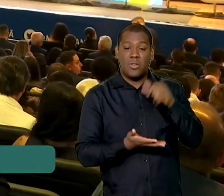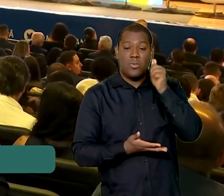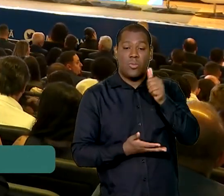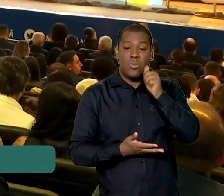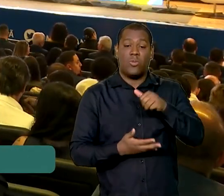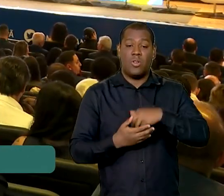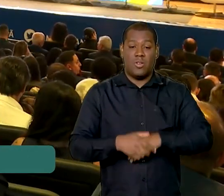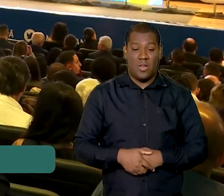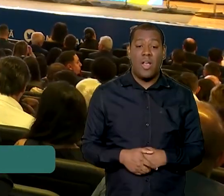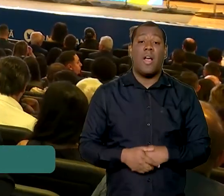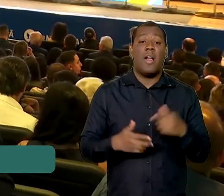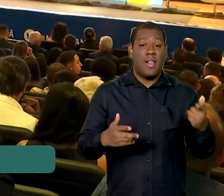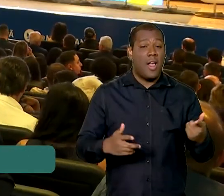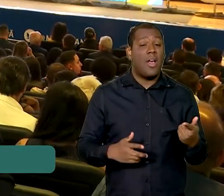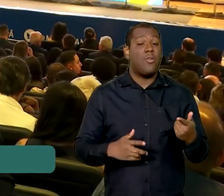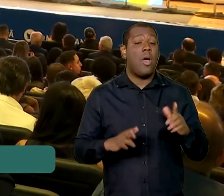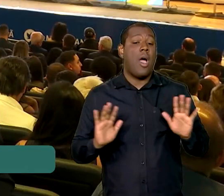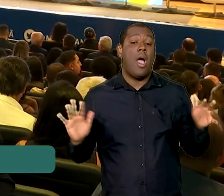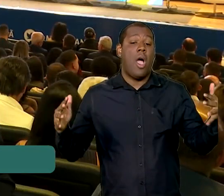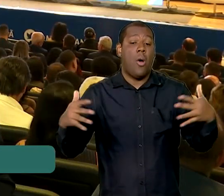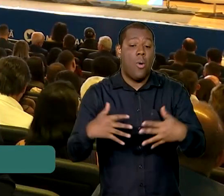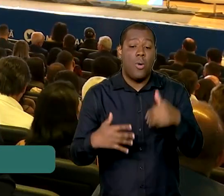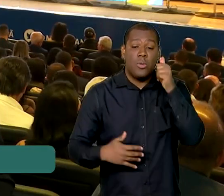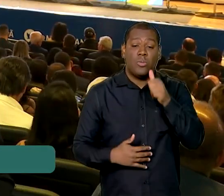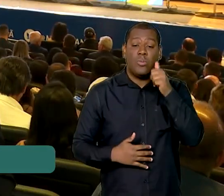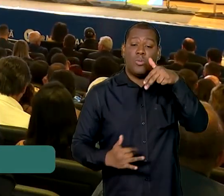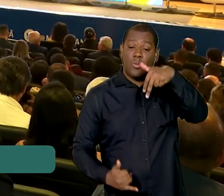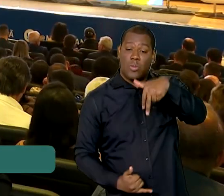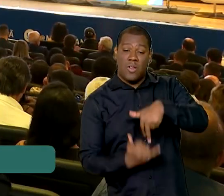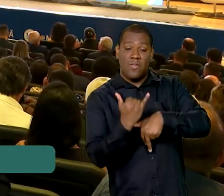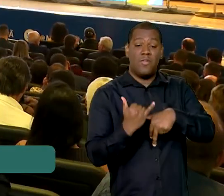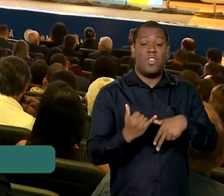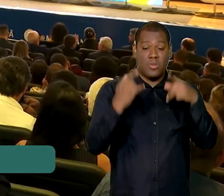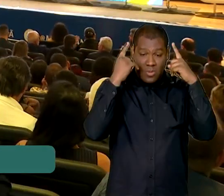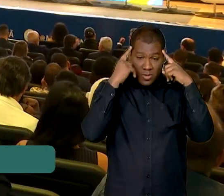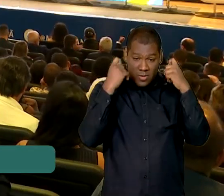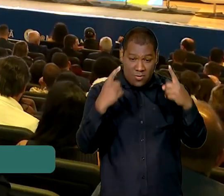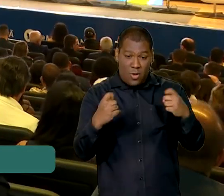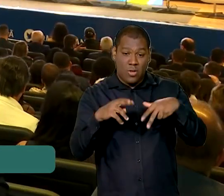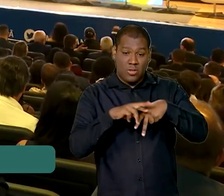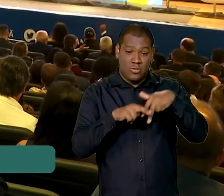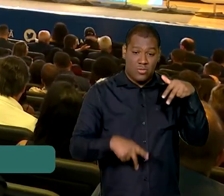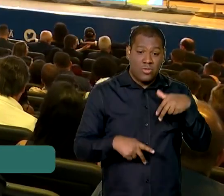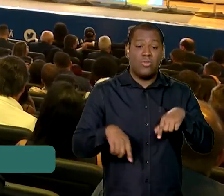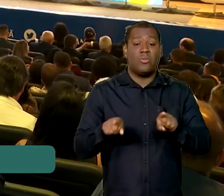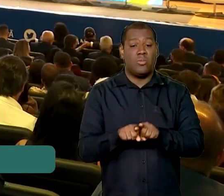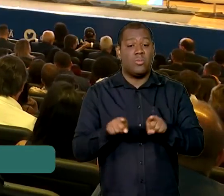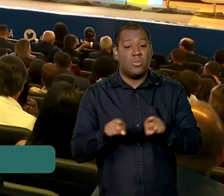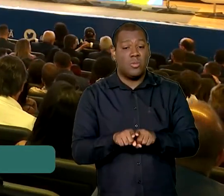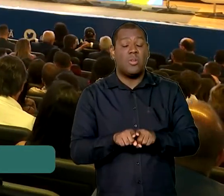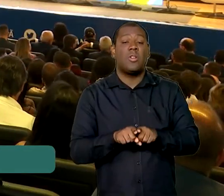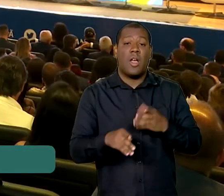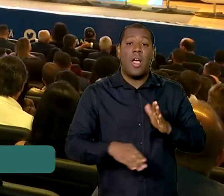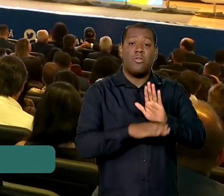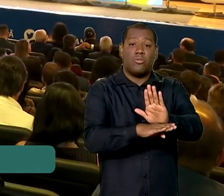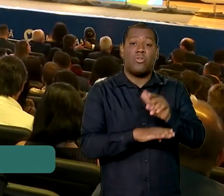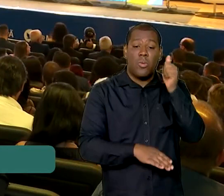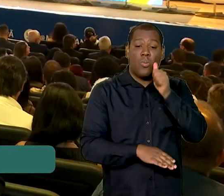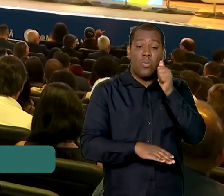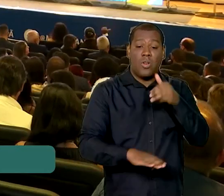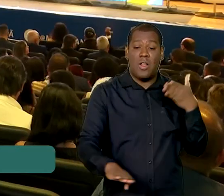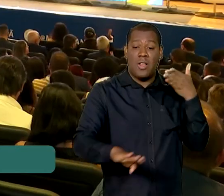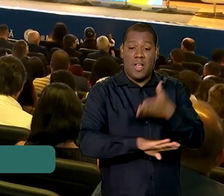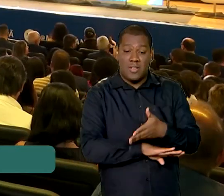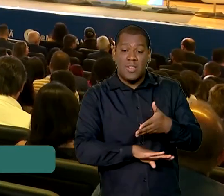país. é um espaço dedicado ao acolhimento das mulheres vítimas da violência de gênero. A ideia é facilitar o acesso dessas mulheres